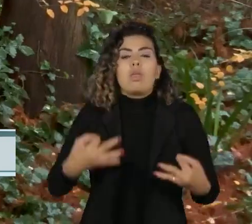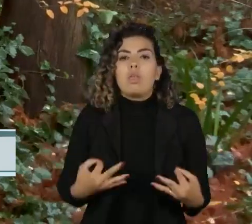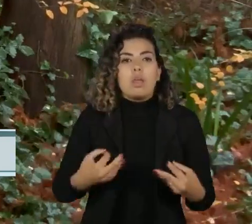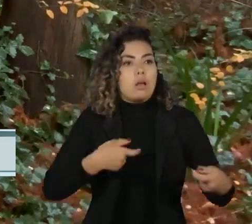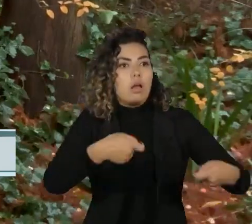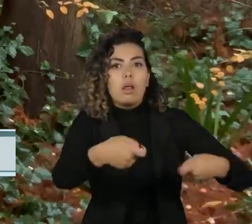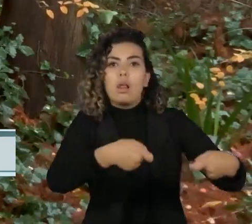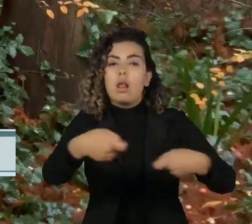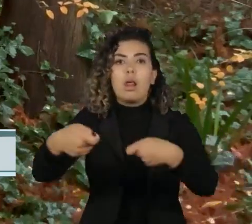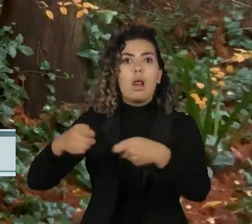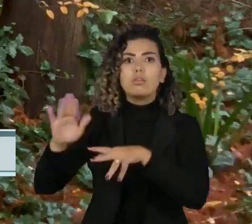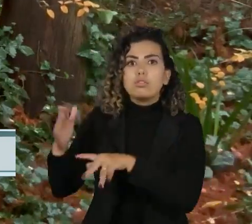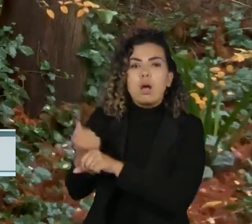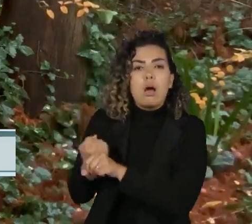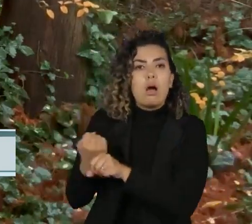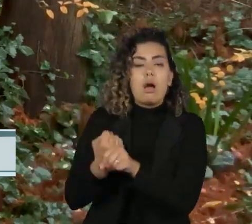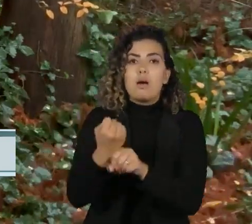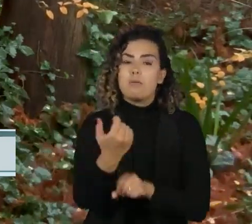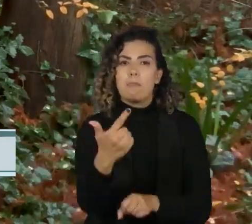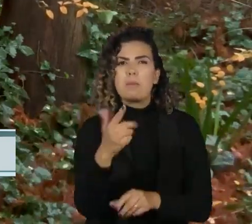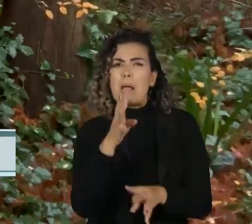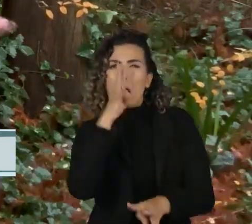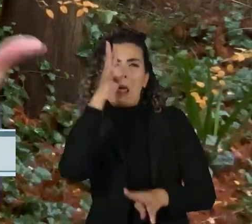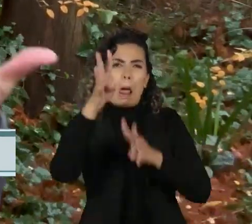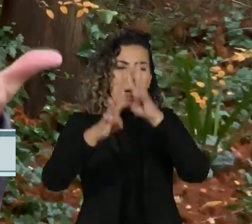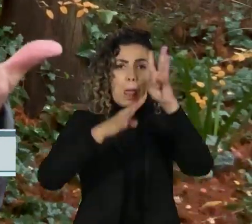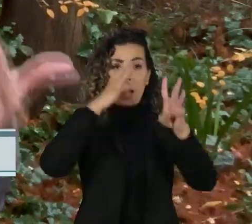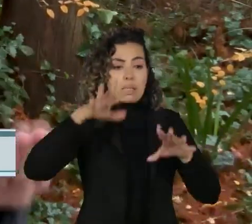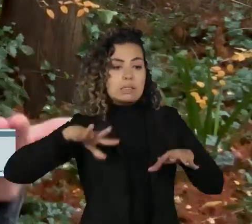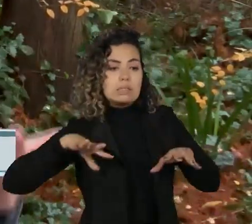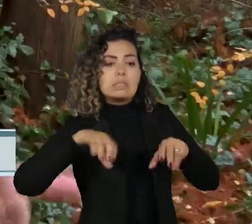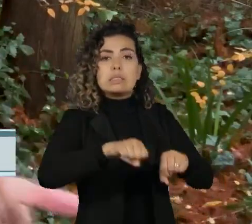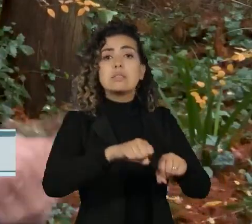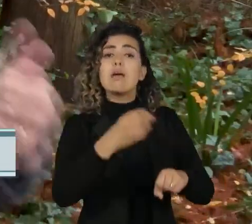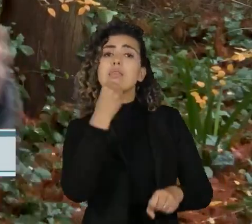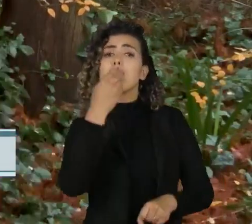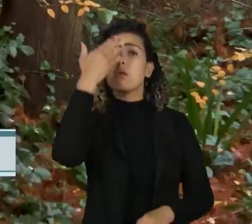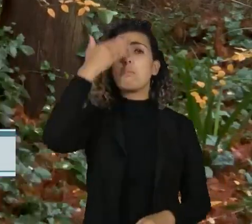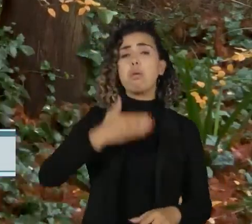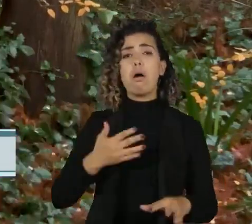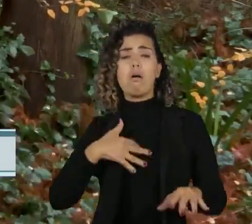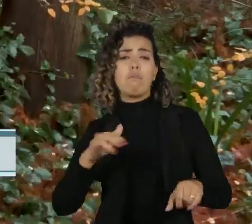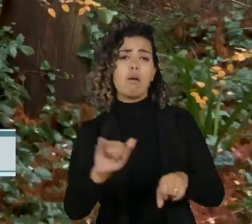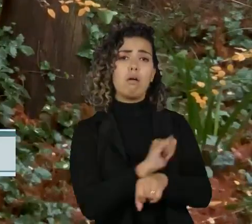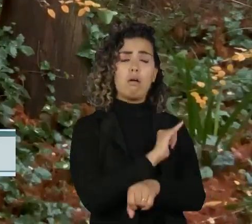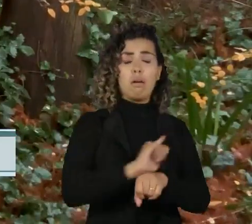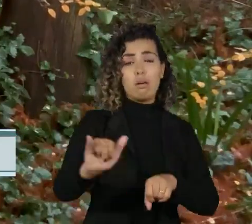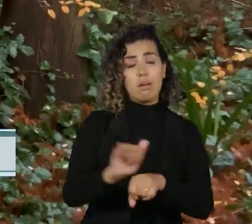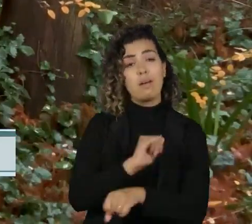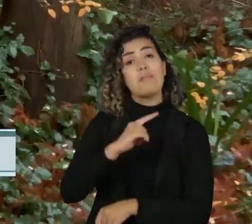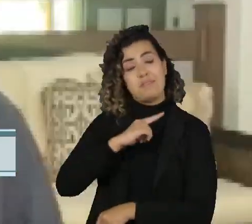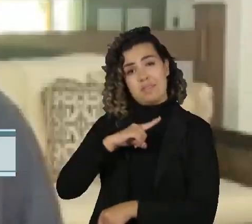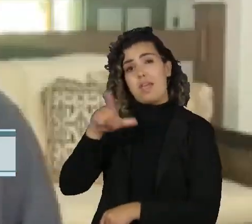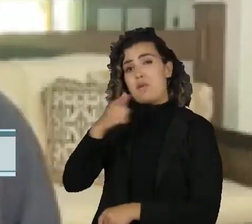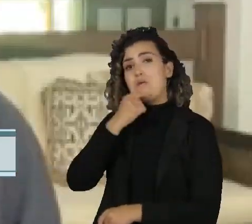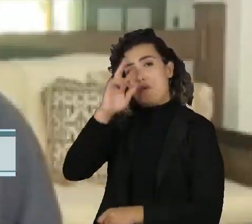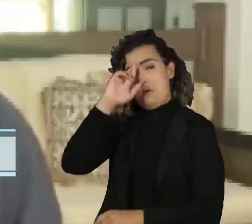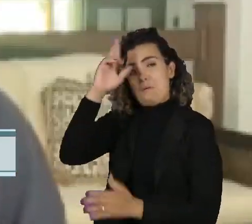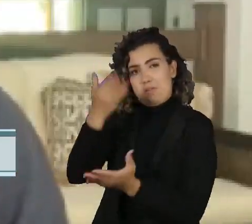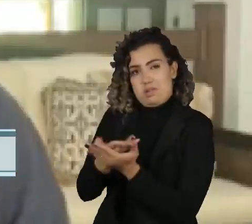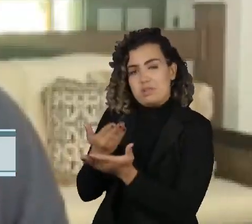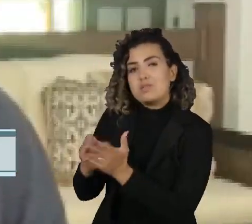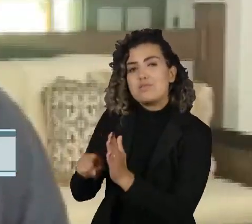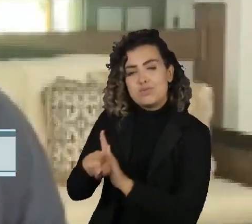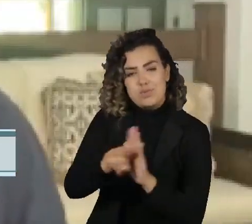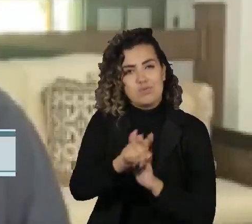últimos anos. São invasores buscando criar fatos consumados, como explica o responsável pelo estudo. Essa é a